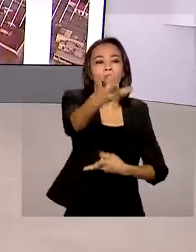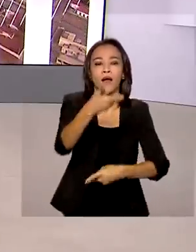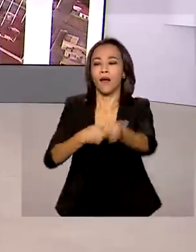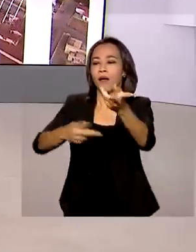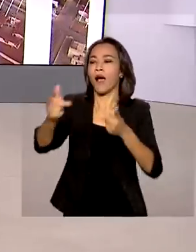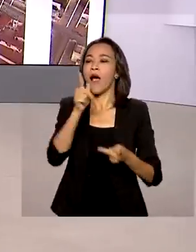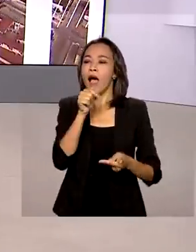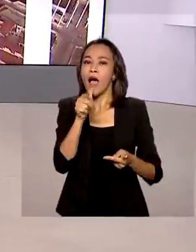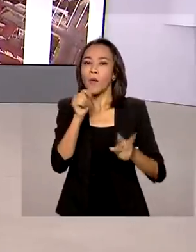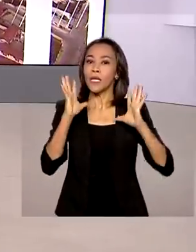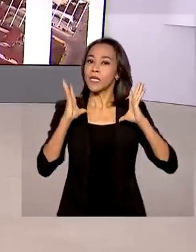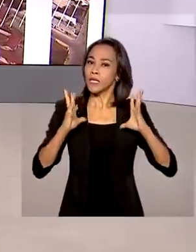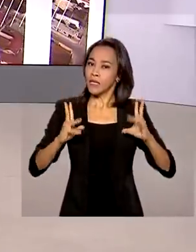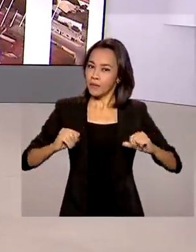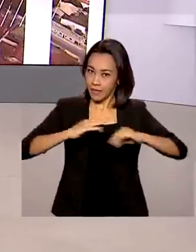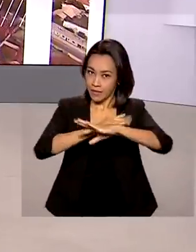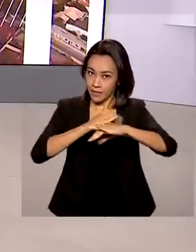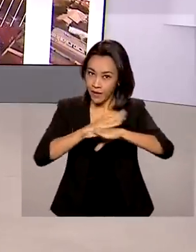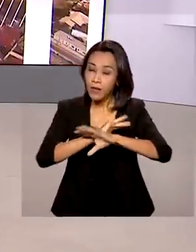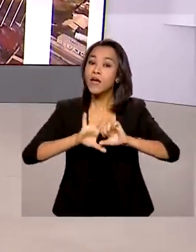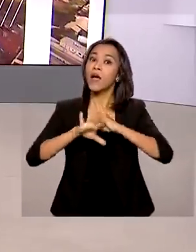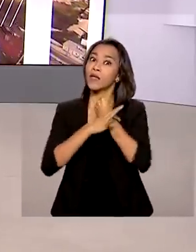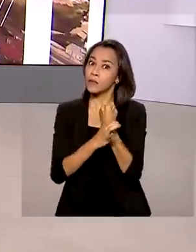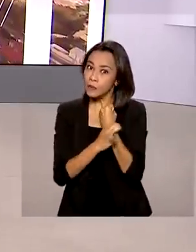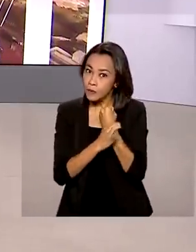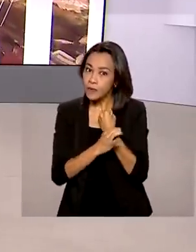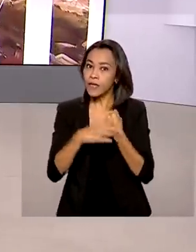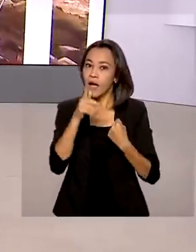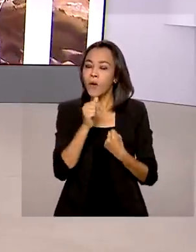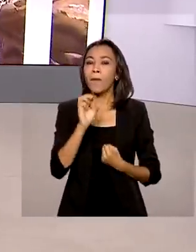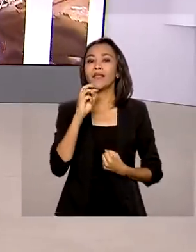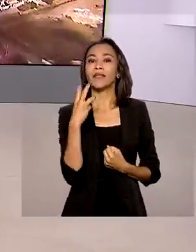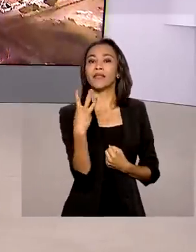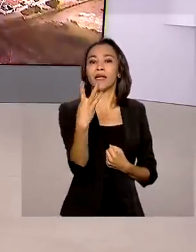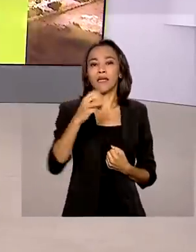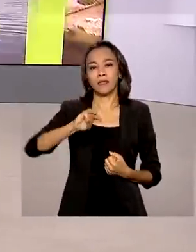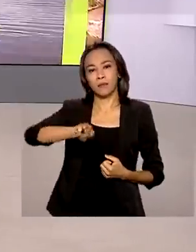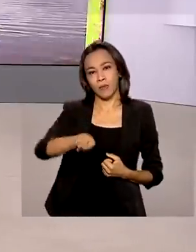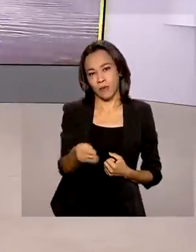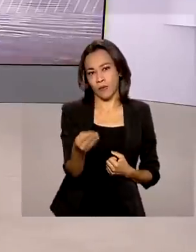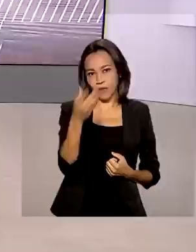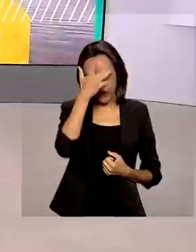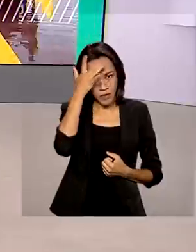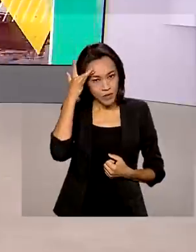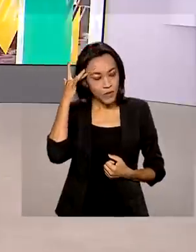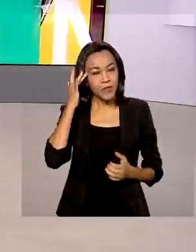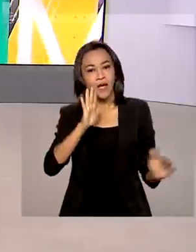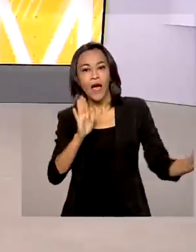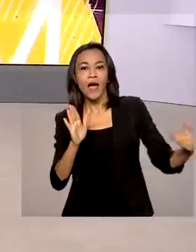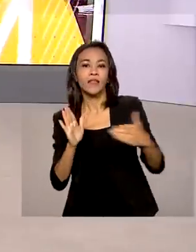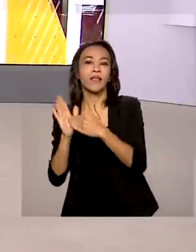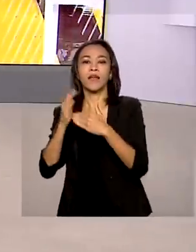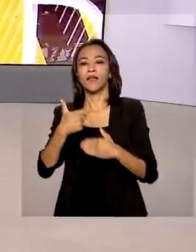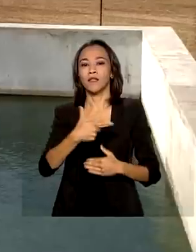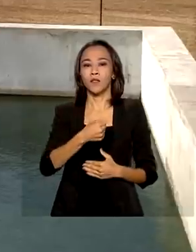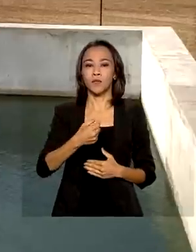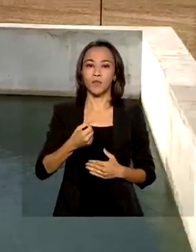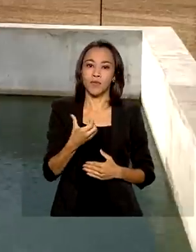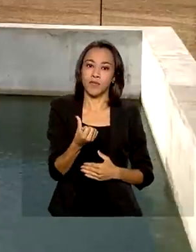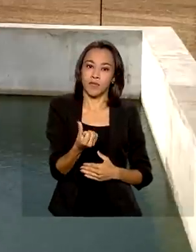tratada na cidade, garantindo segurança hídrica a 3 milhões de pessoas até 2060.